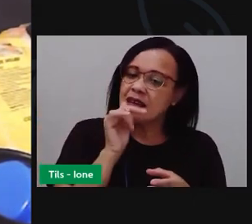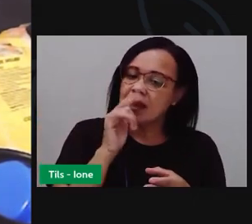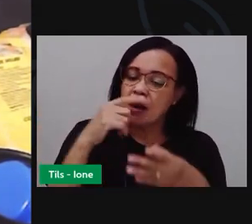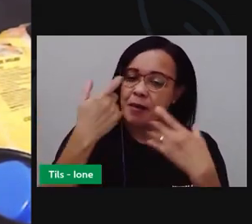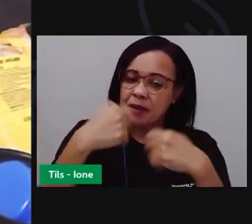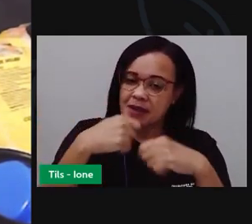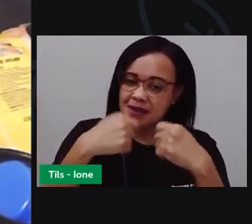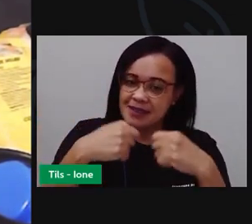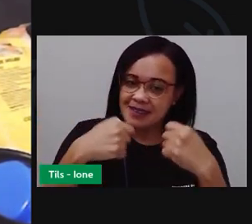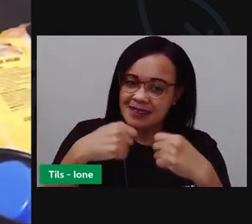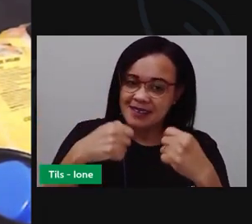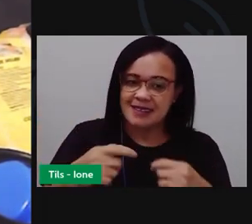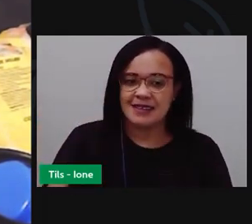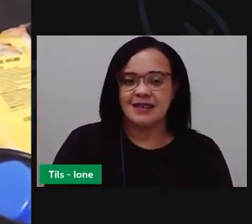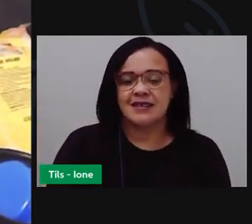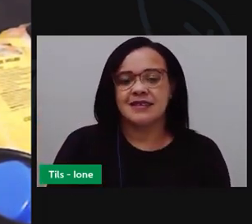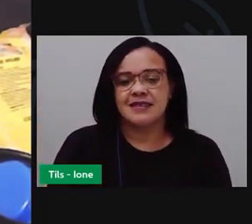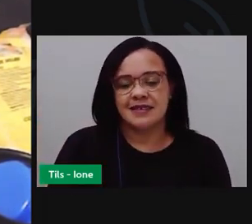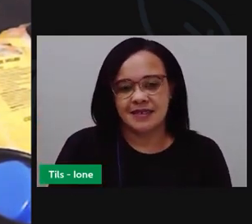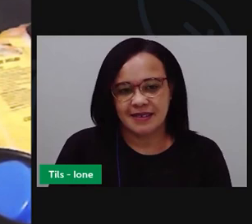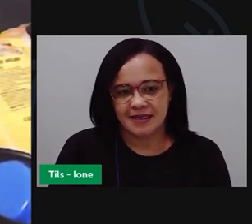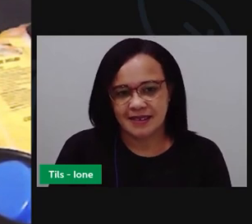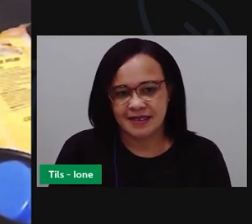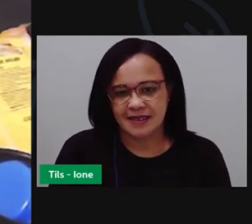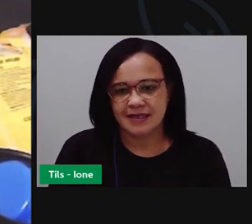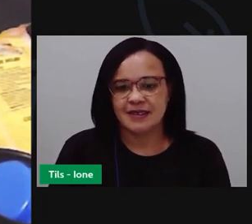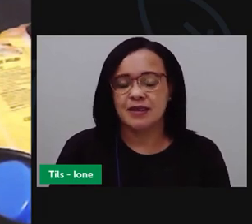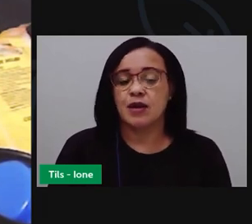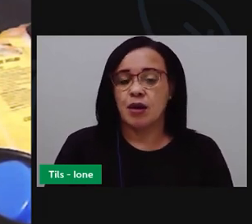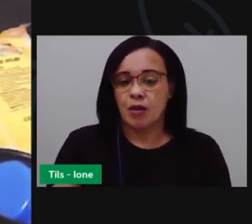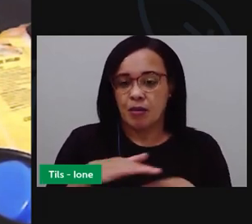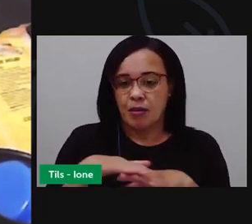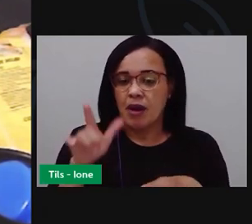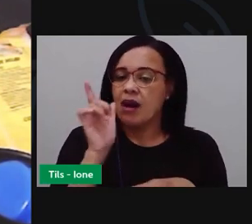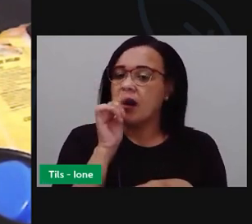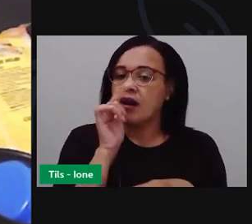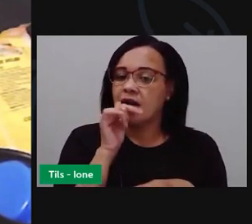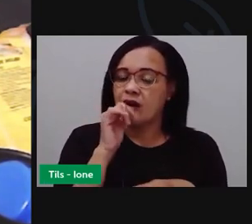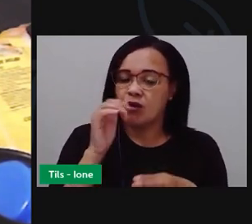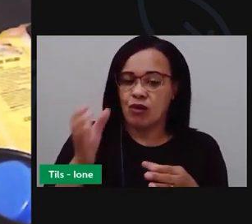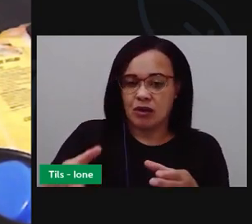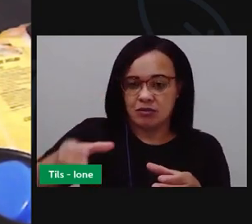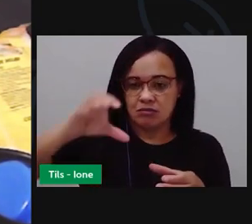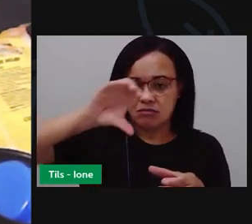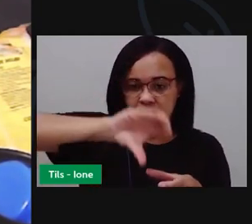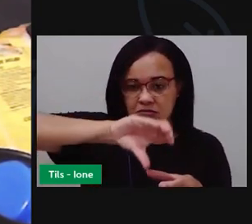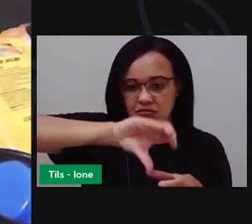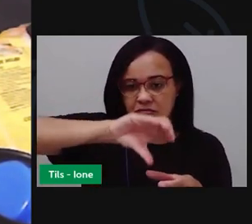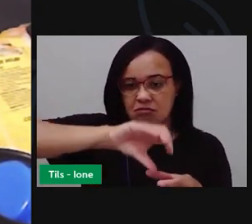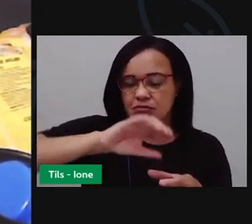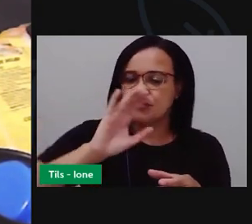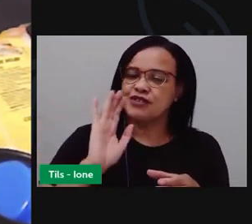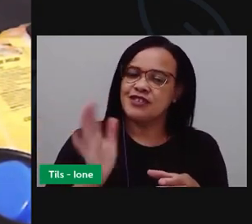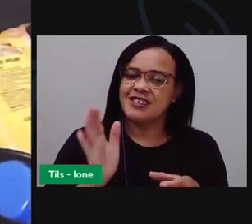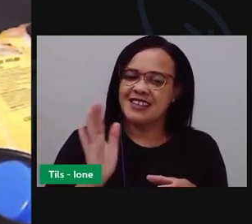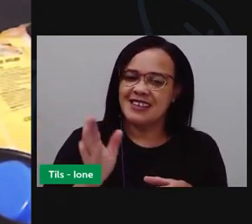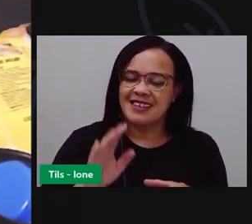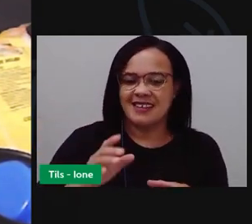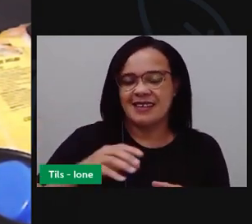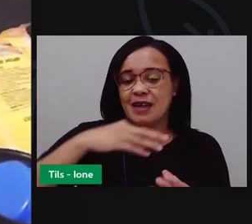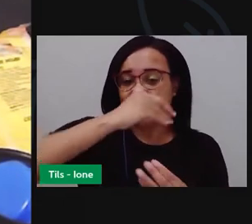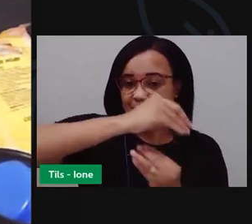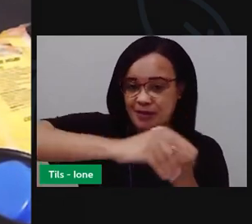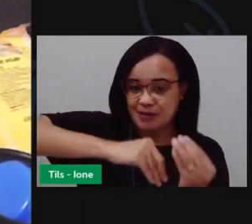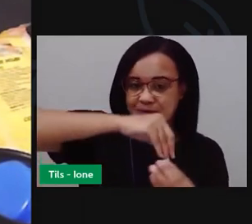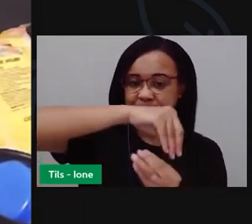Então, vou colocar aqui o restante da água, ó, coloquei toda a água que tinha na xícara.